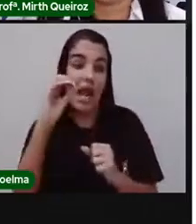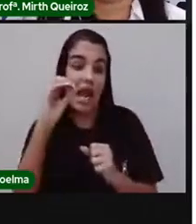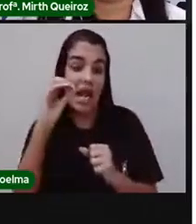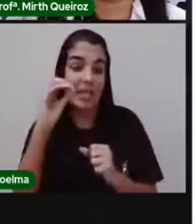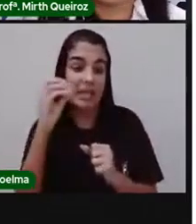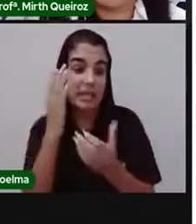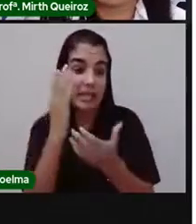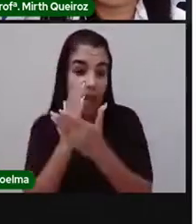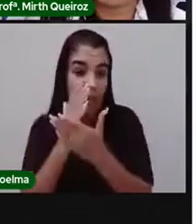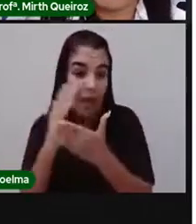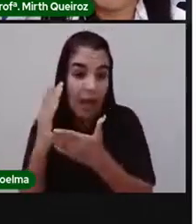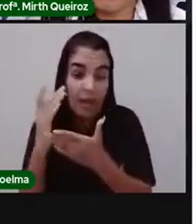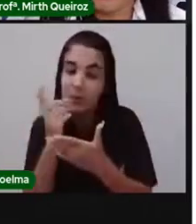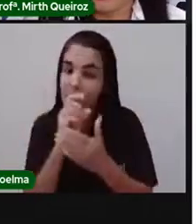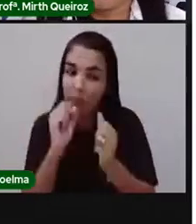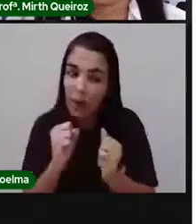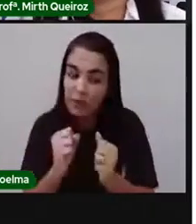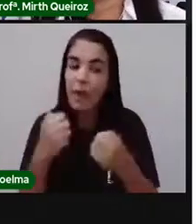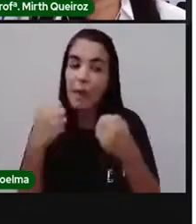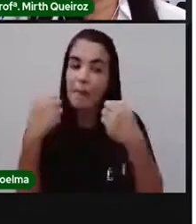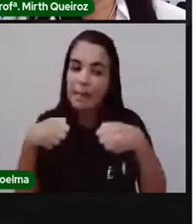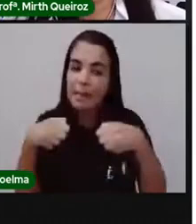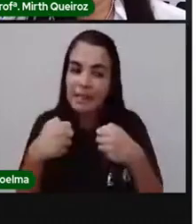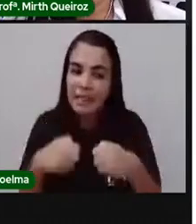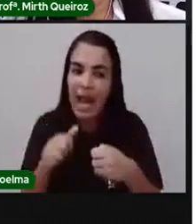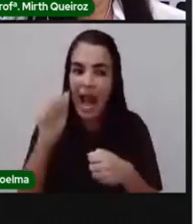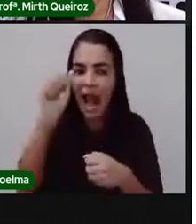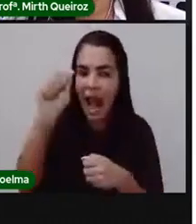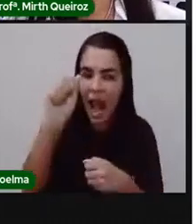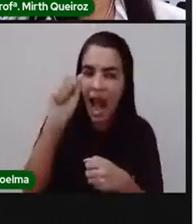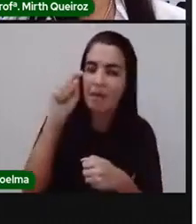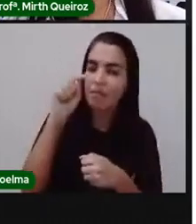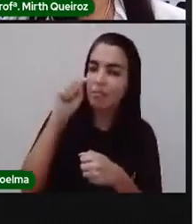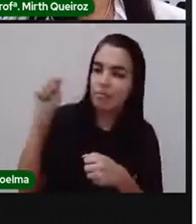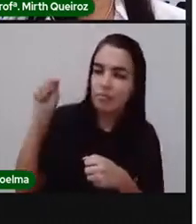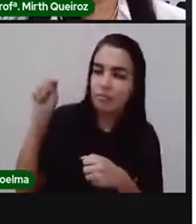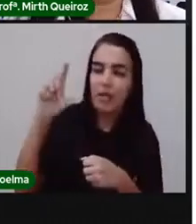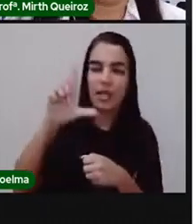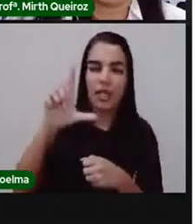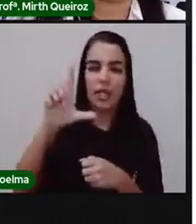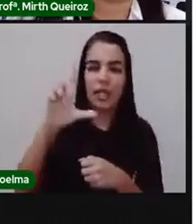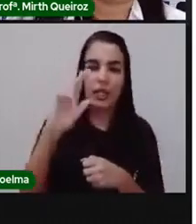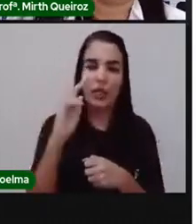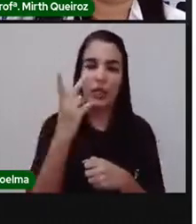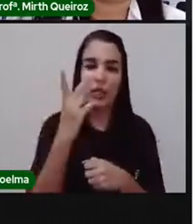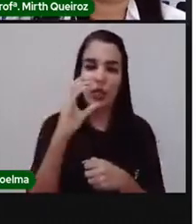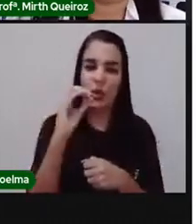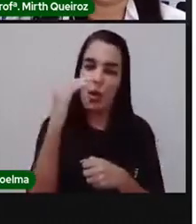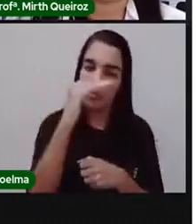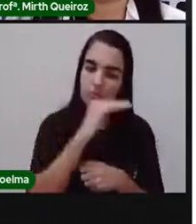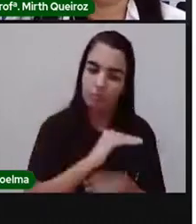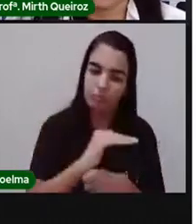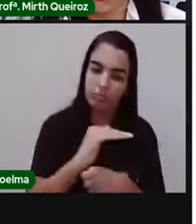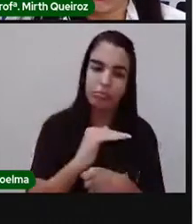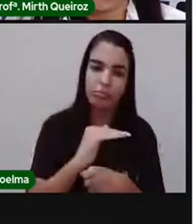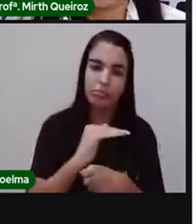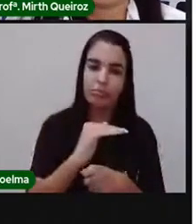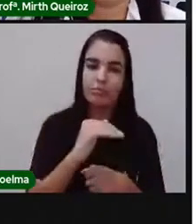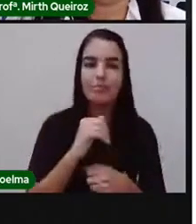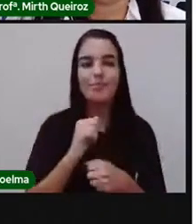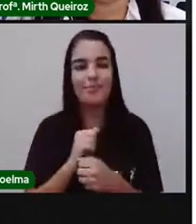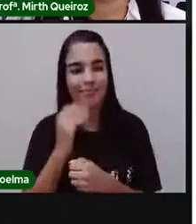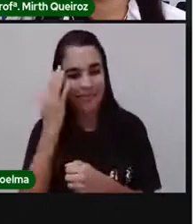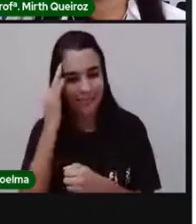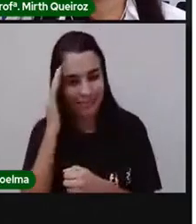escrever a palavra alho na linha, vai ficar A, tracinho, e embaixo a gente escreve o lho,